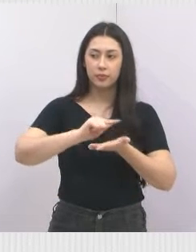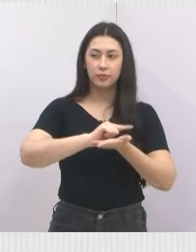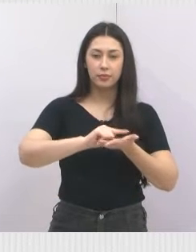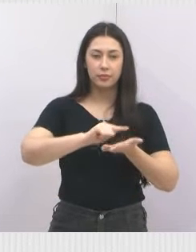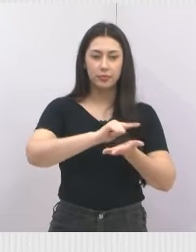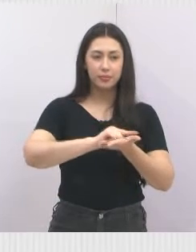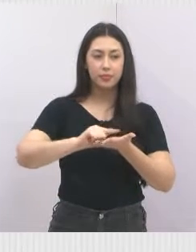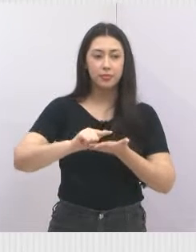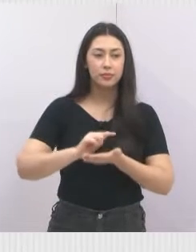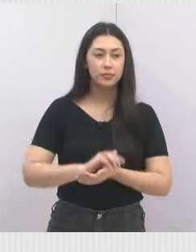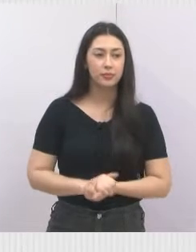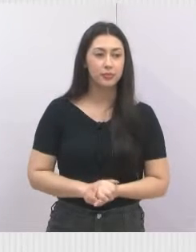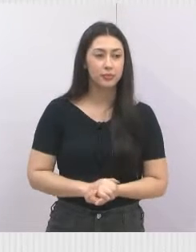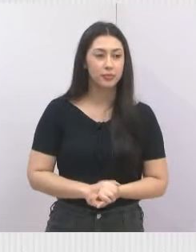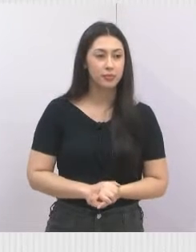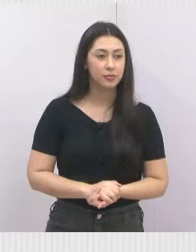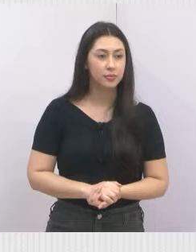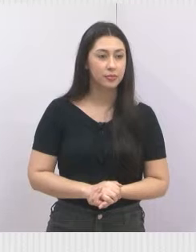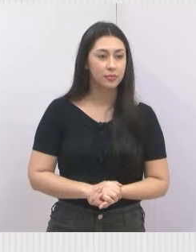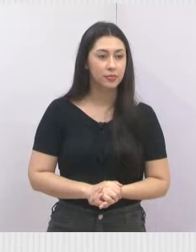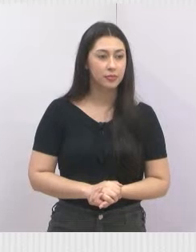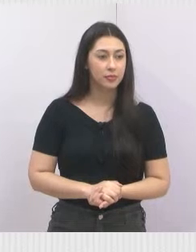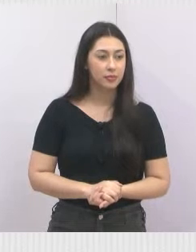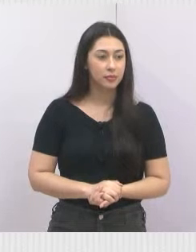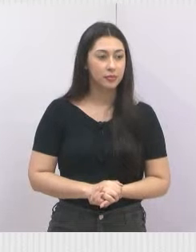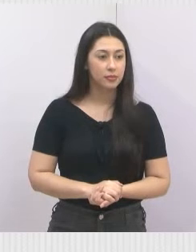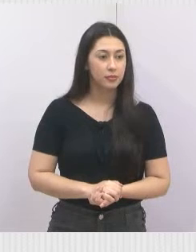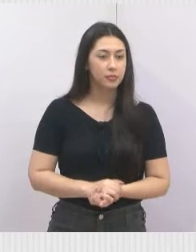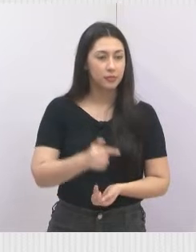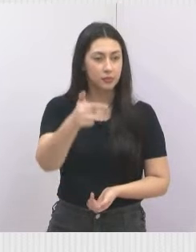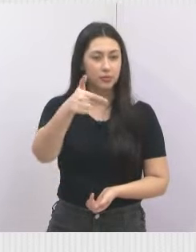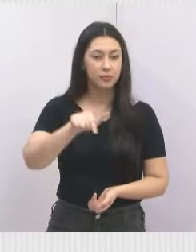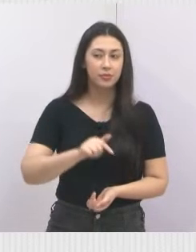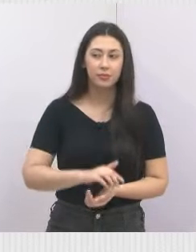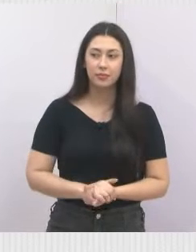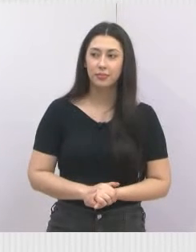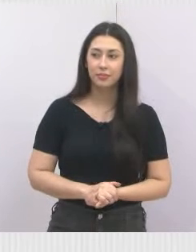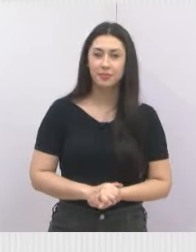vão limpar e acabou. Mas agora ficar agradando um e desagradando o outro, não dá. Próximo.